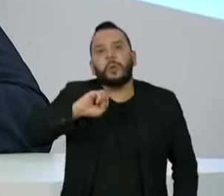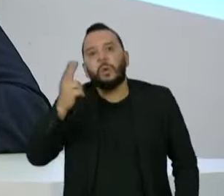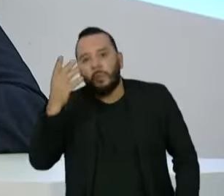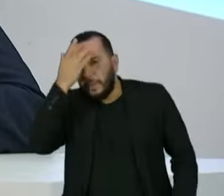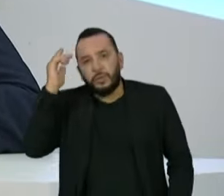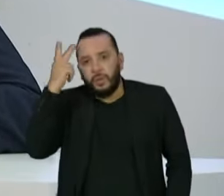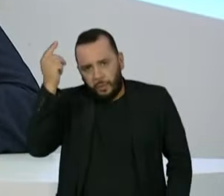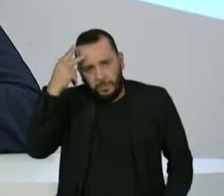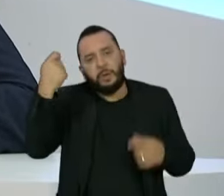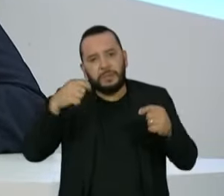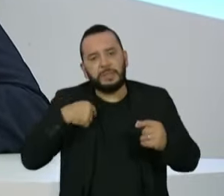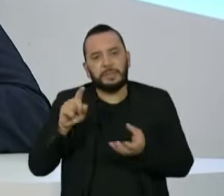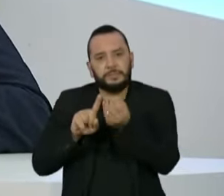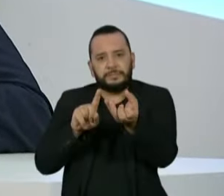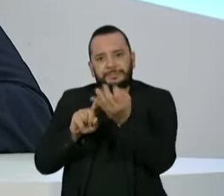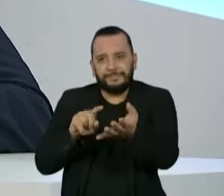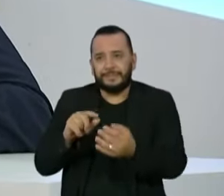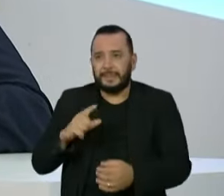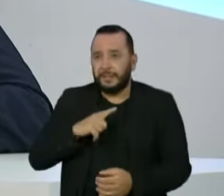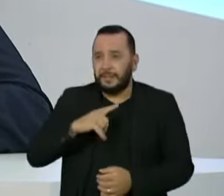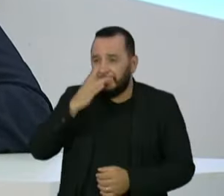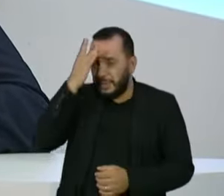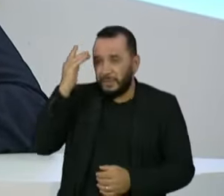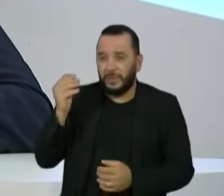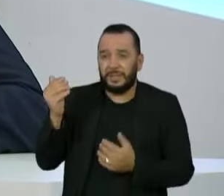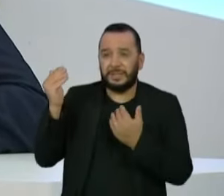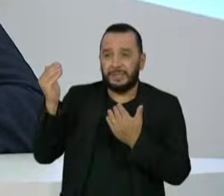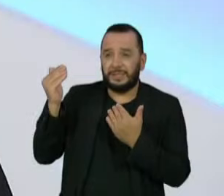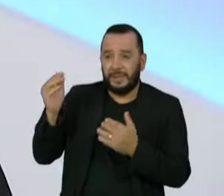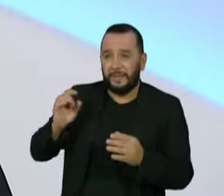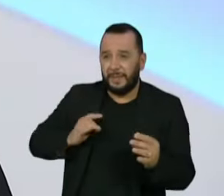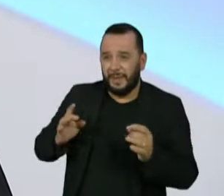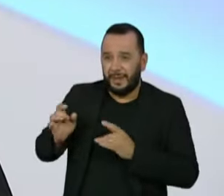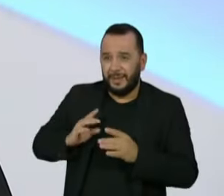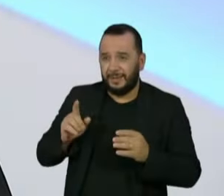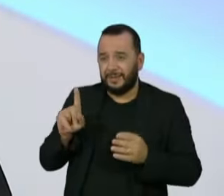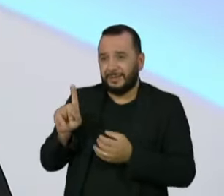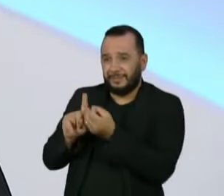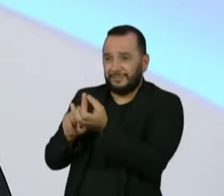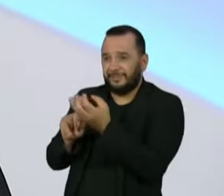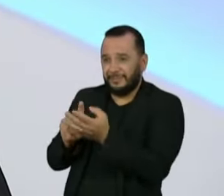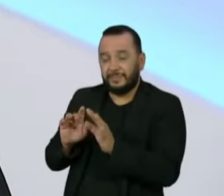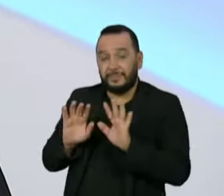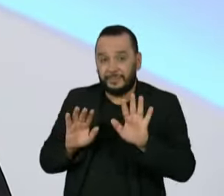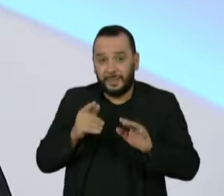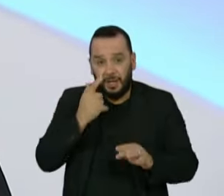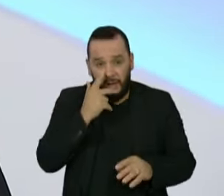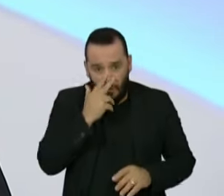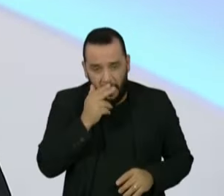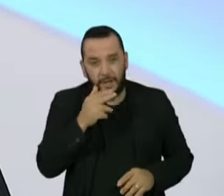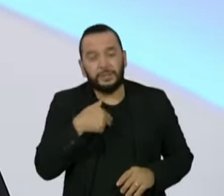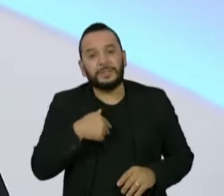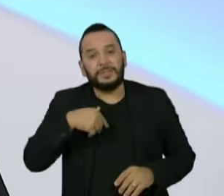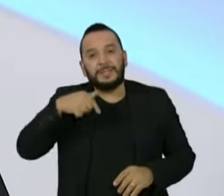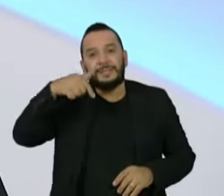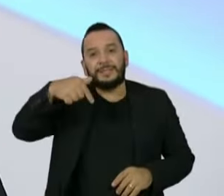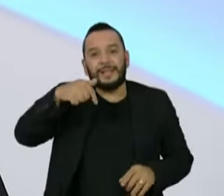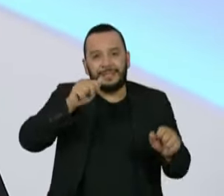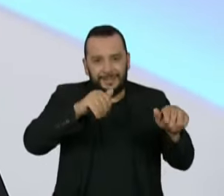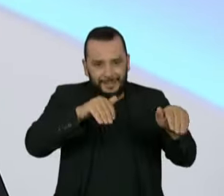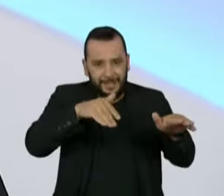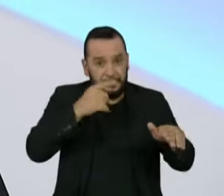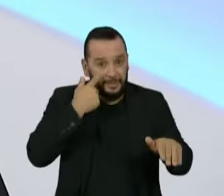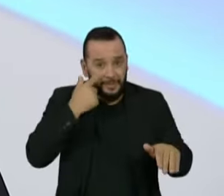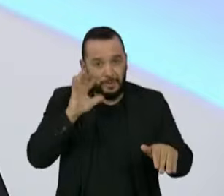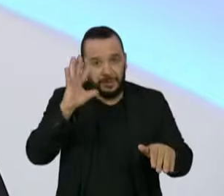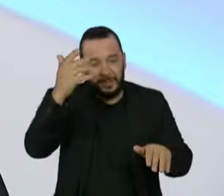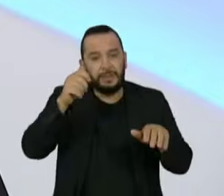tem um fundo de verdade? Olha, eu acho que o 7 de setembro deu uma amostra muito interessante com relação a isso. A gente chegou no 7 de